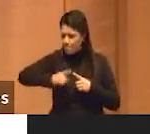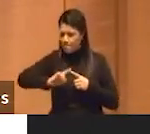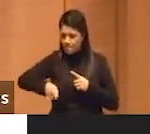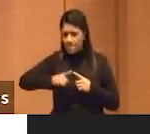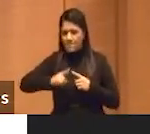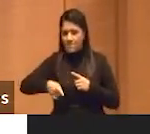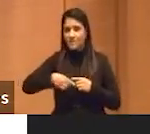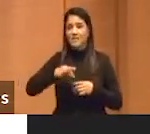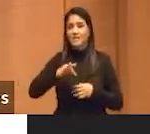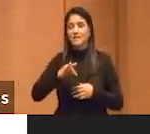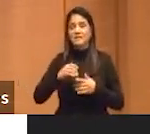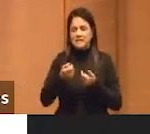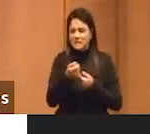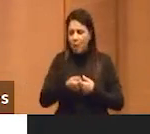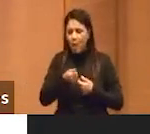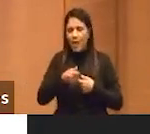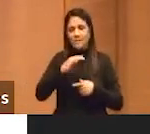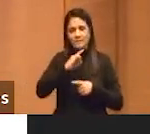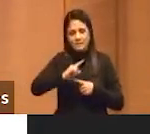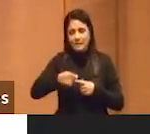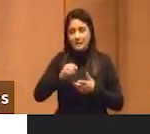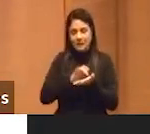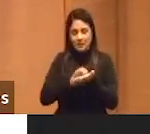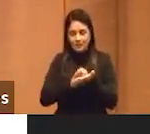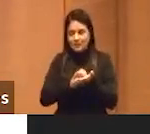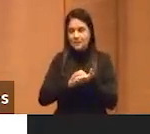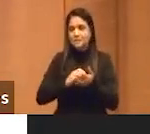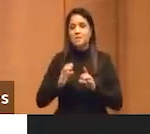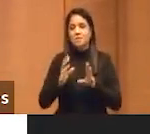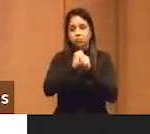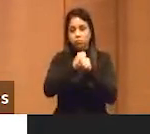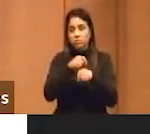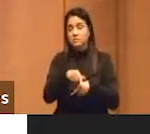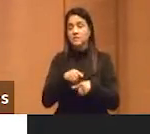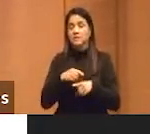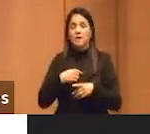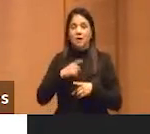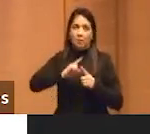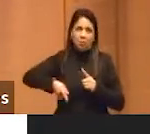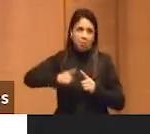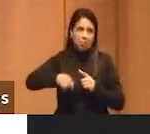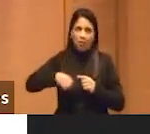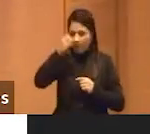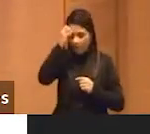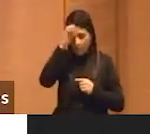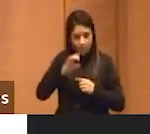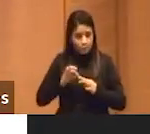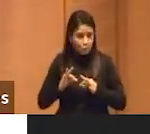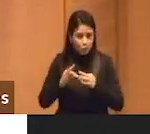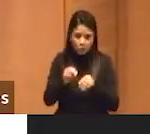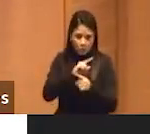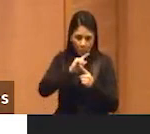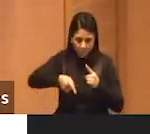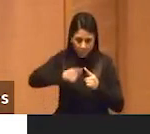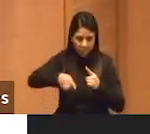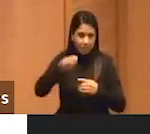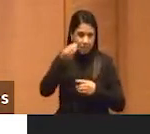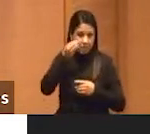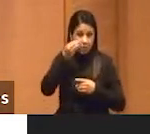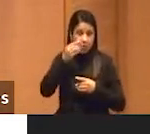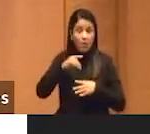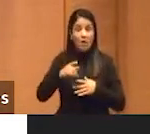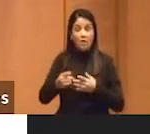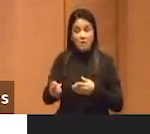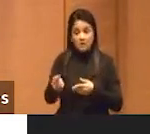o Tamagotchi, proibiu o celular, poluziu a máquina de calcular, proibiu, eu já nem lembro, mas o que mais se tentou proibir em vez de